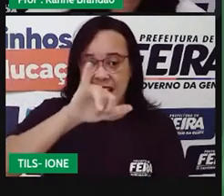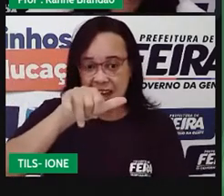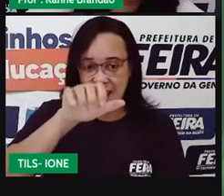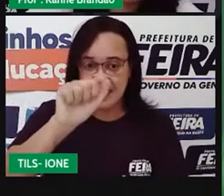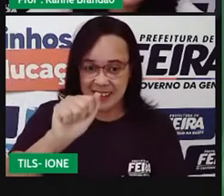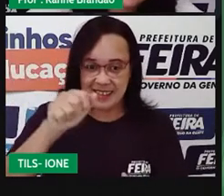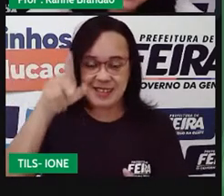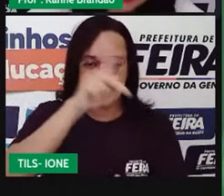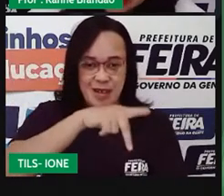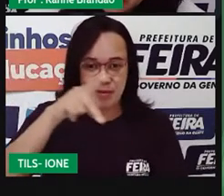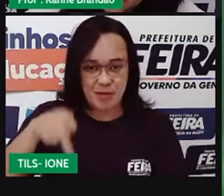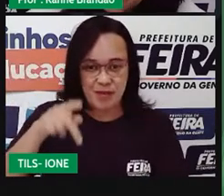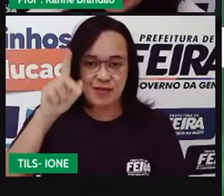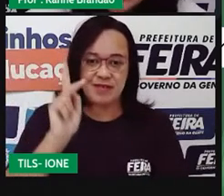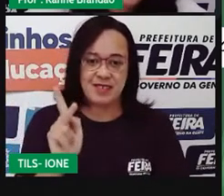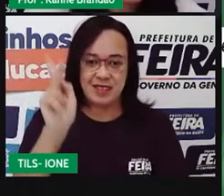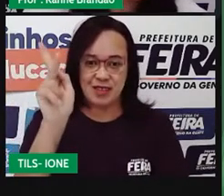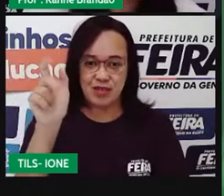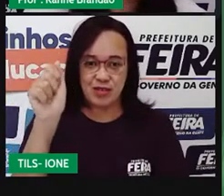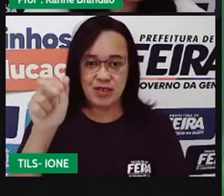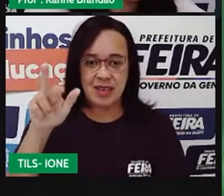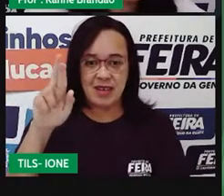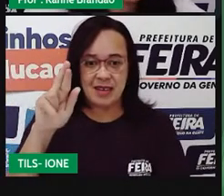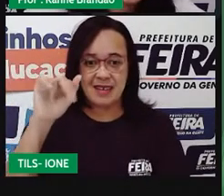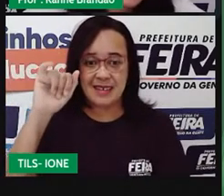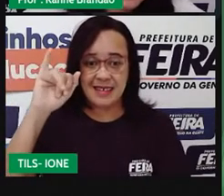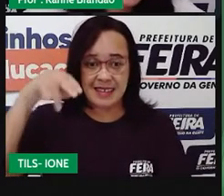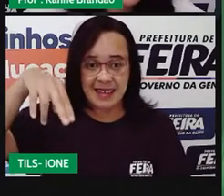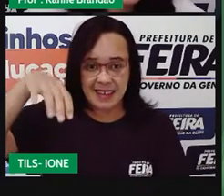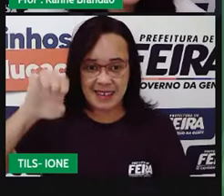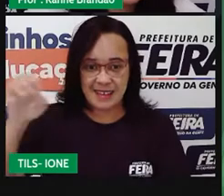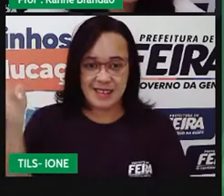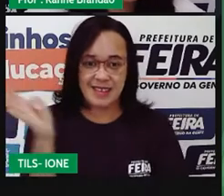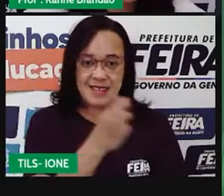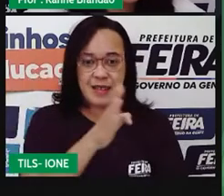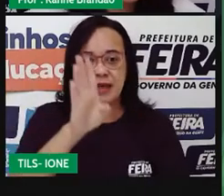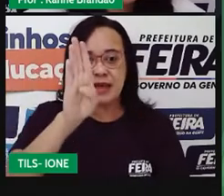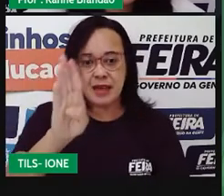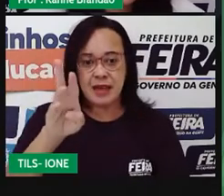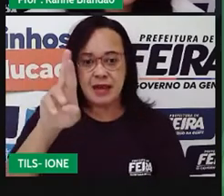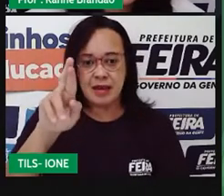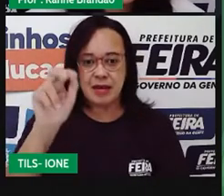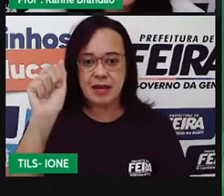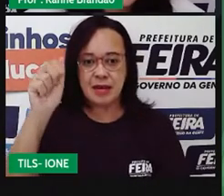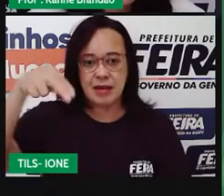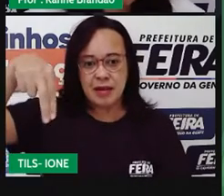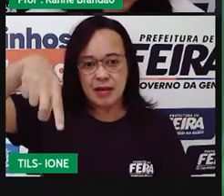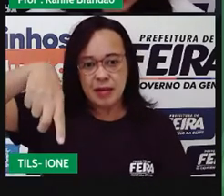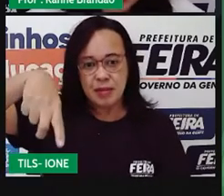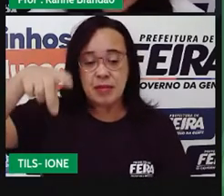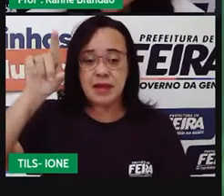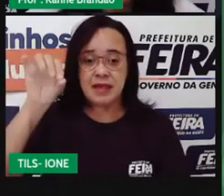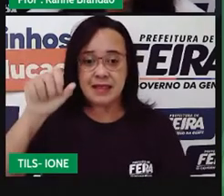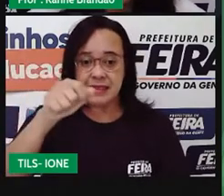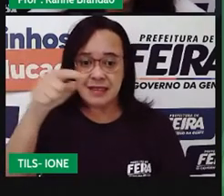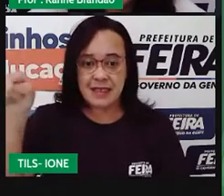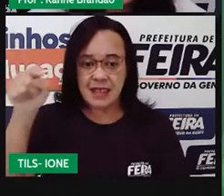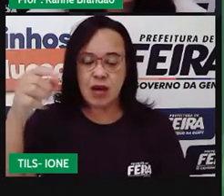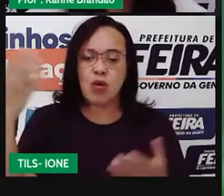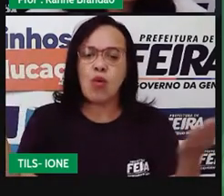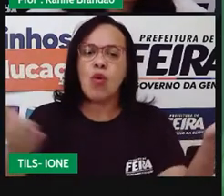sou professora Karine Brandão. Hoje o tema da nossa aula são relações ecológicas harmônicas.